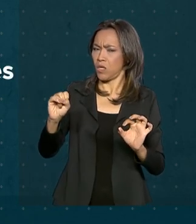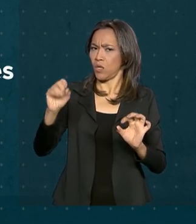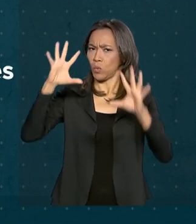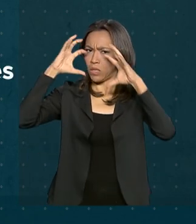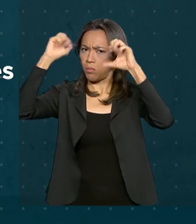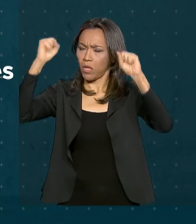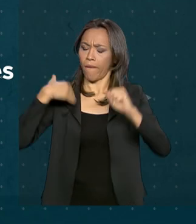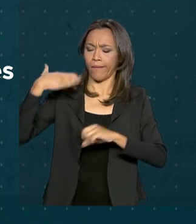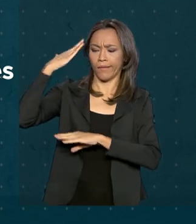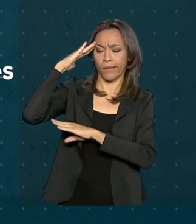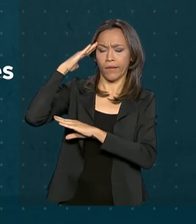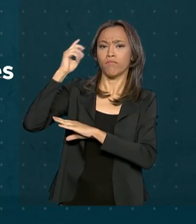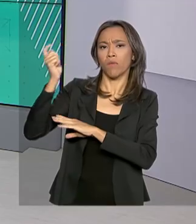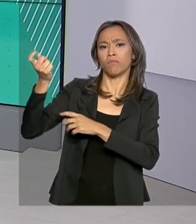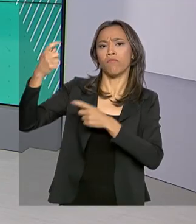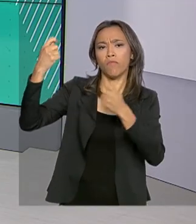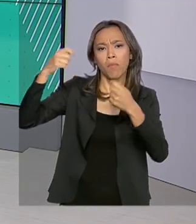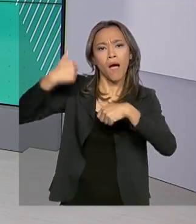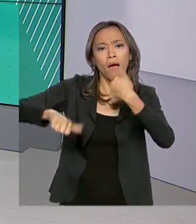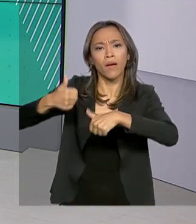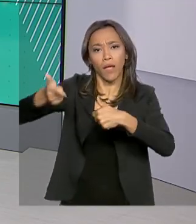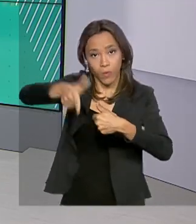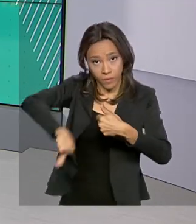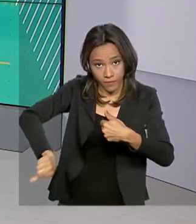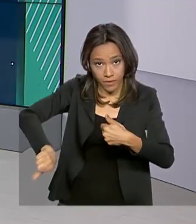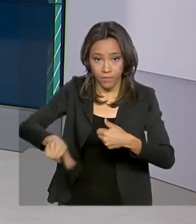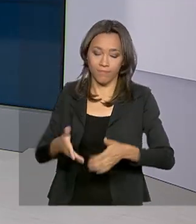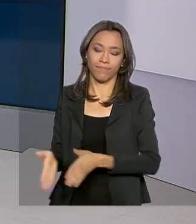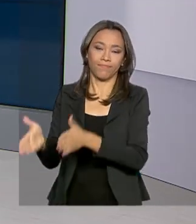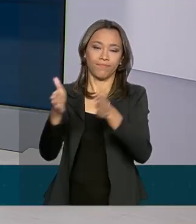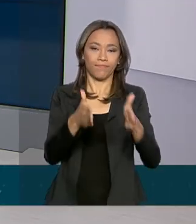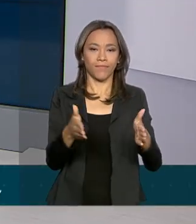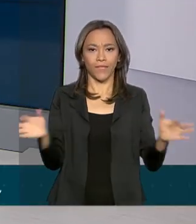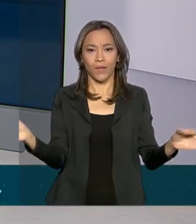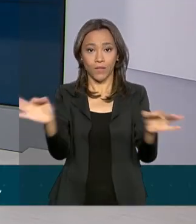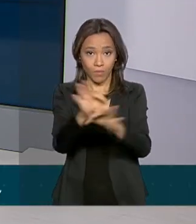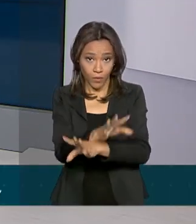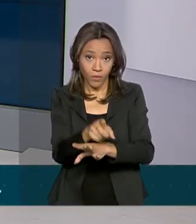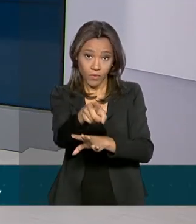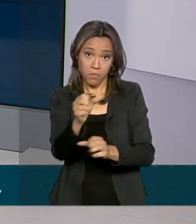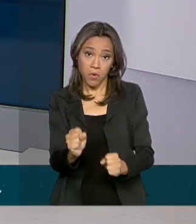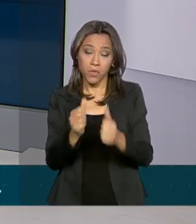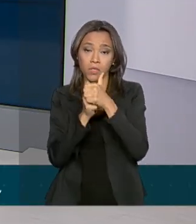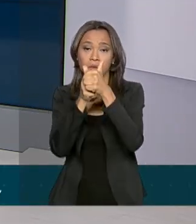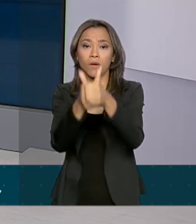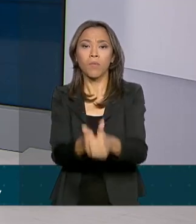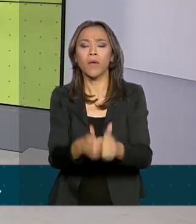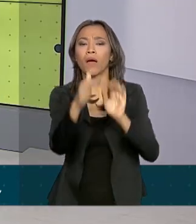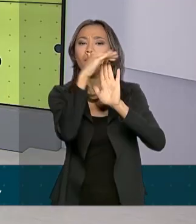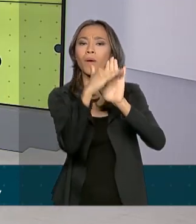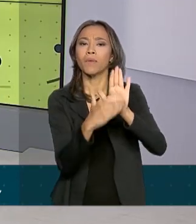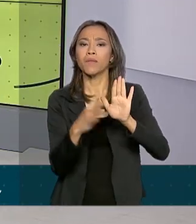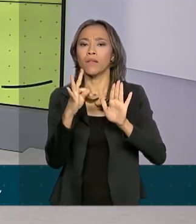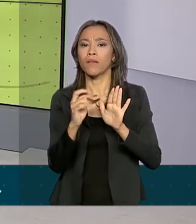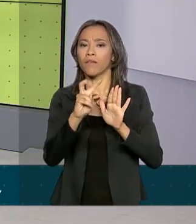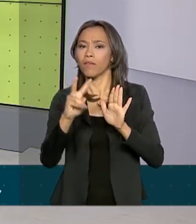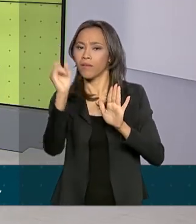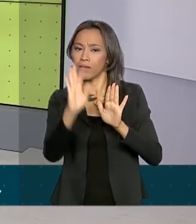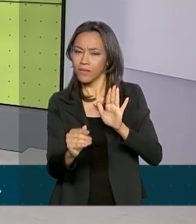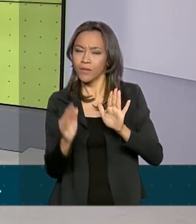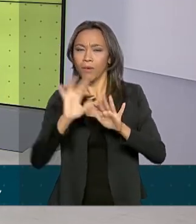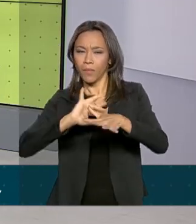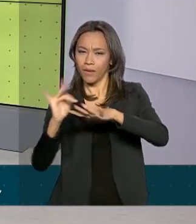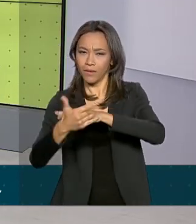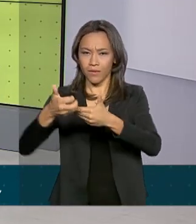chances de rever a pena. A gente fica por aqui. Você pode acompanhar a nossa programação também pelas redes